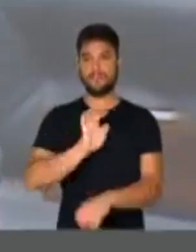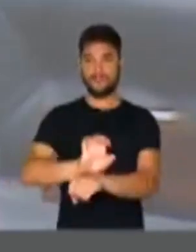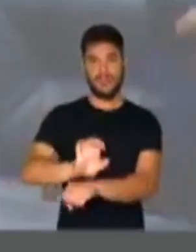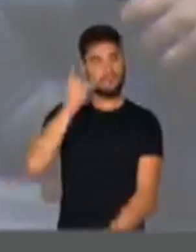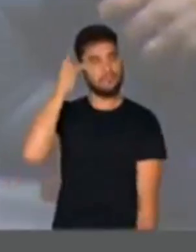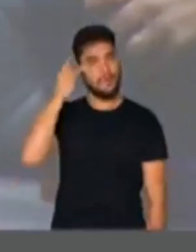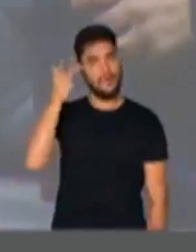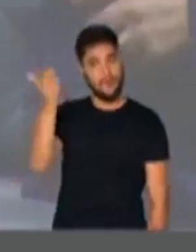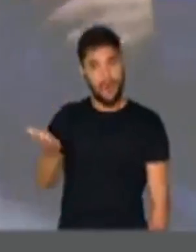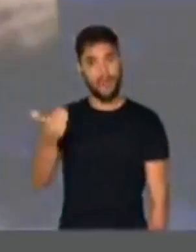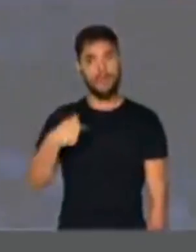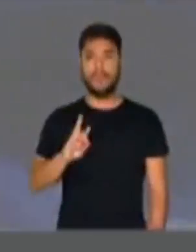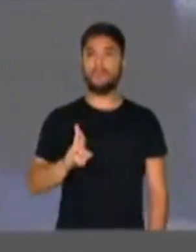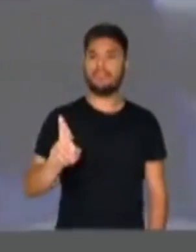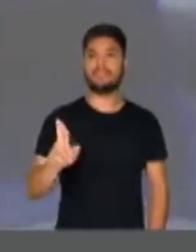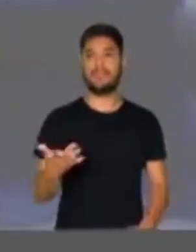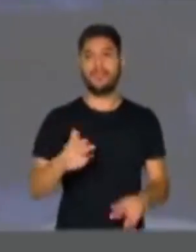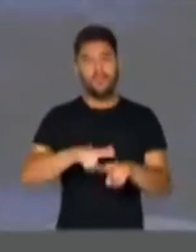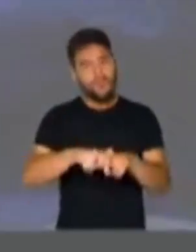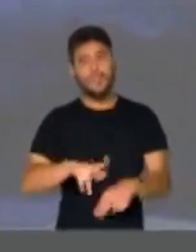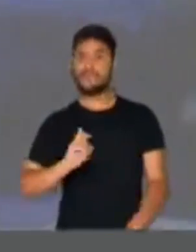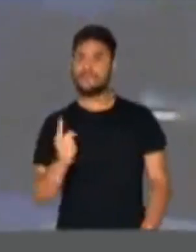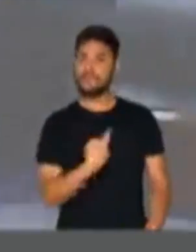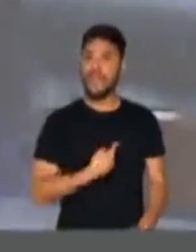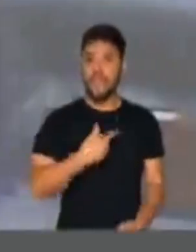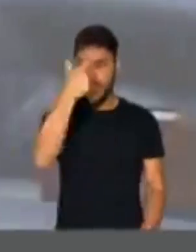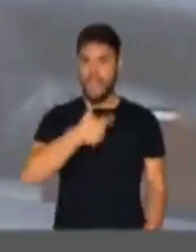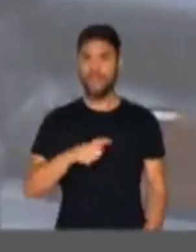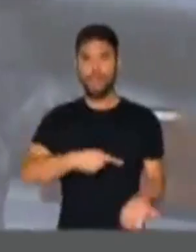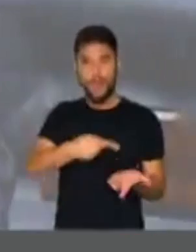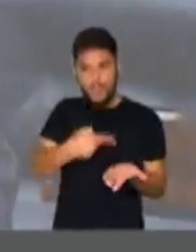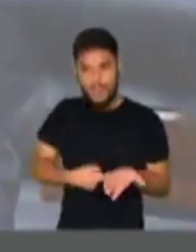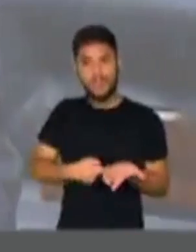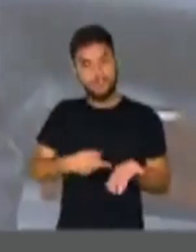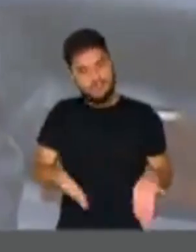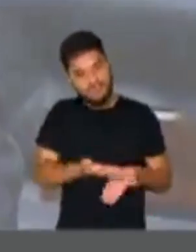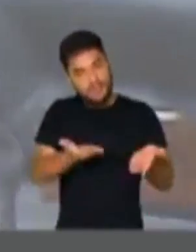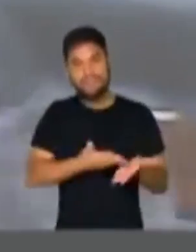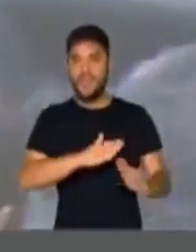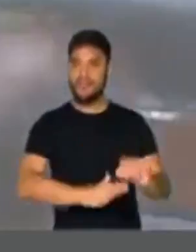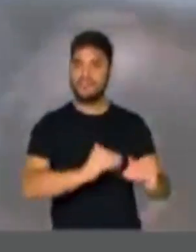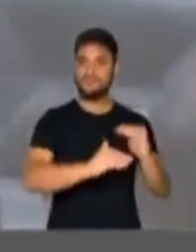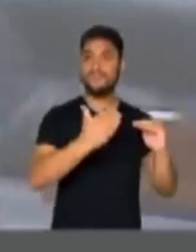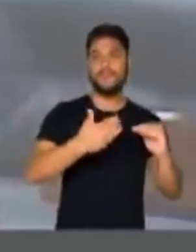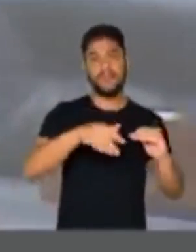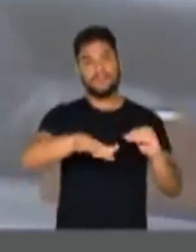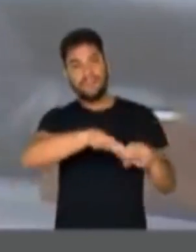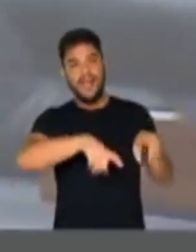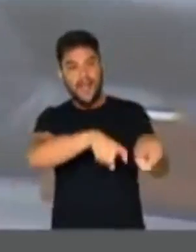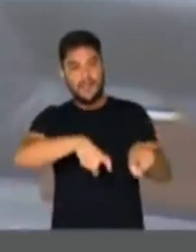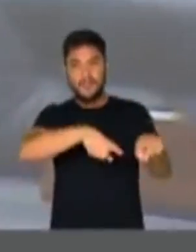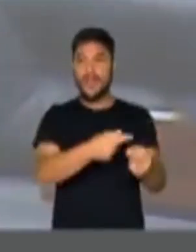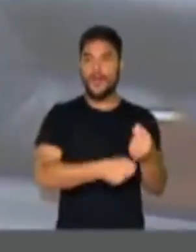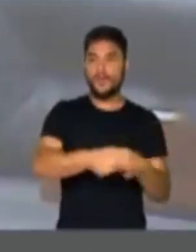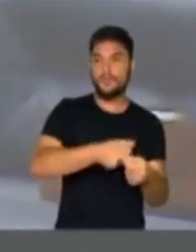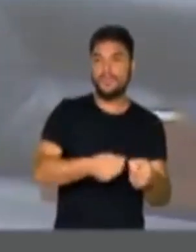representando os nossos princípios, nosso compromisso com o desenvolvimento, nosso compromisso com o setor agropecuário,